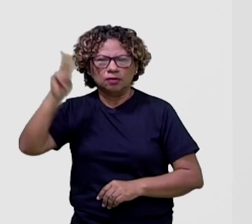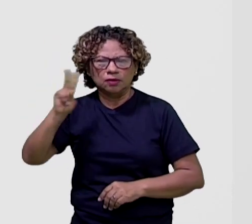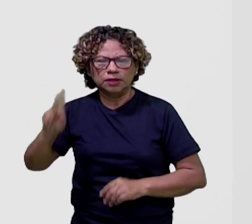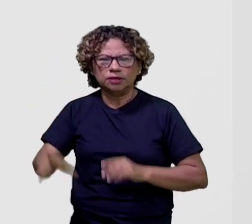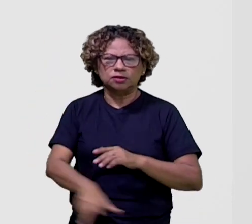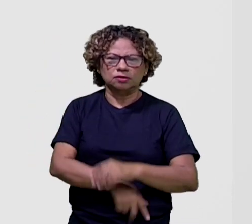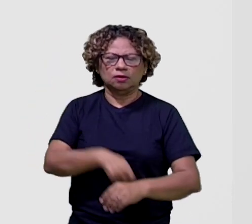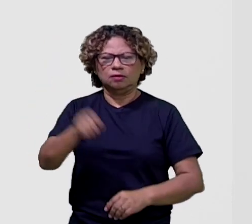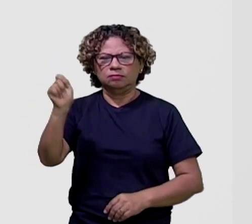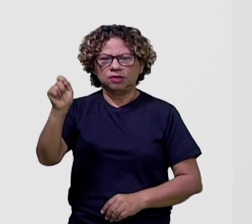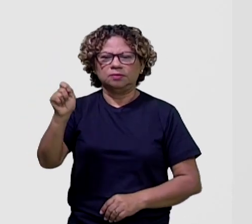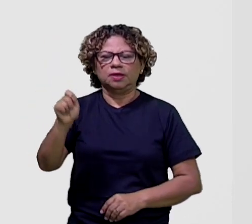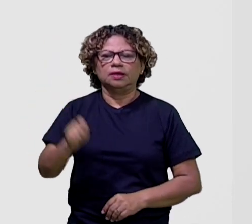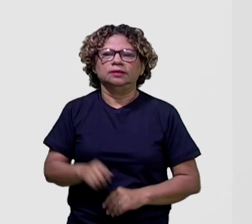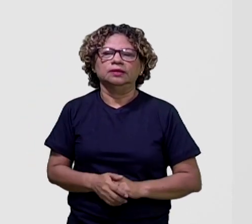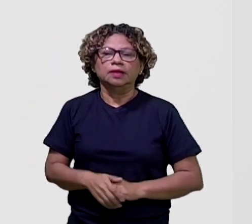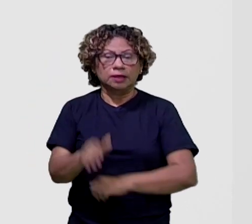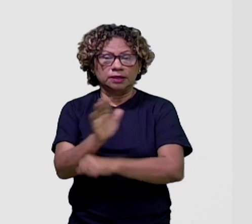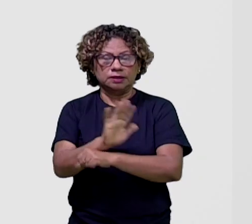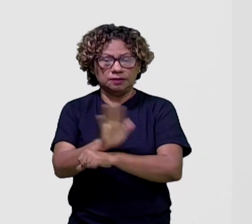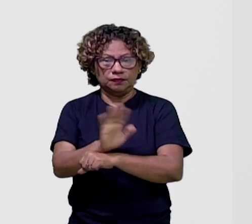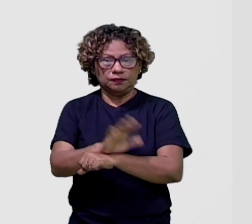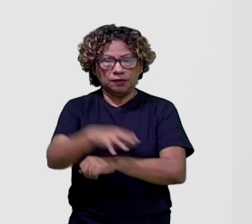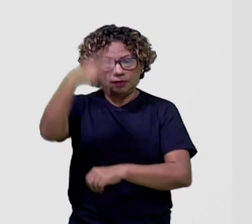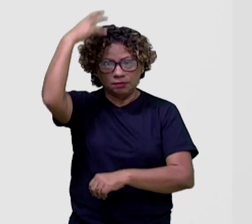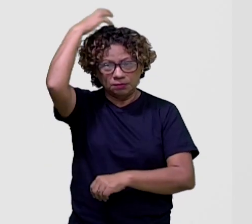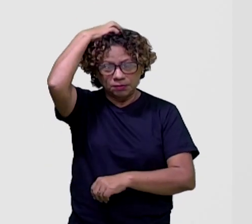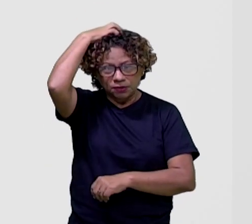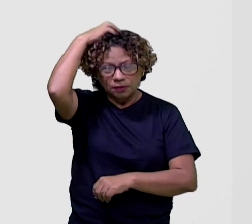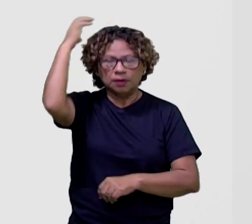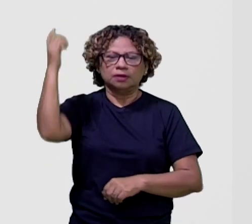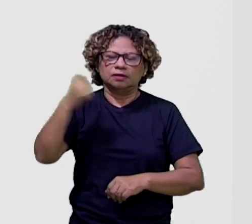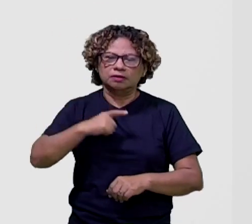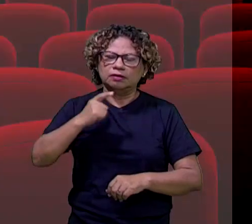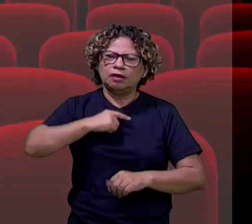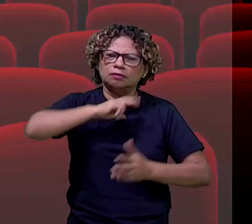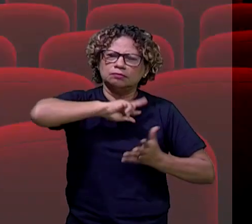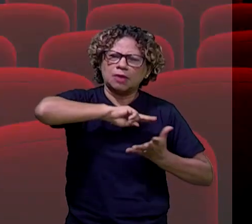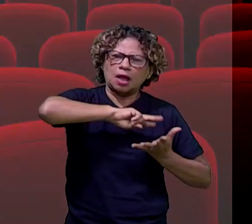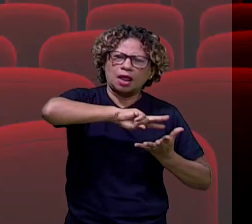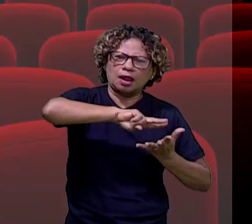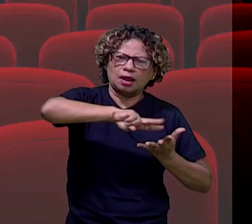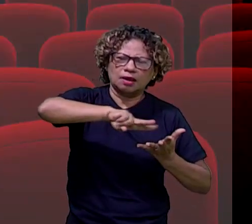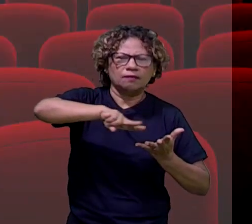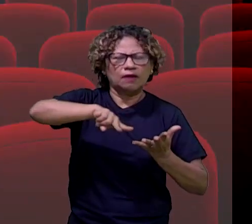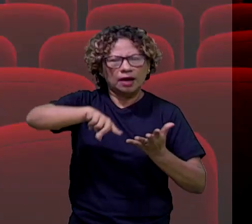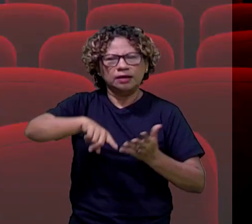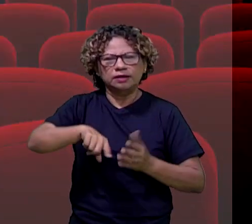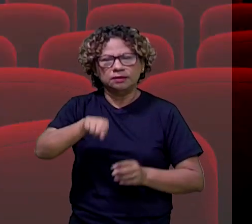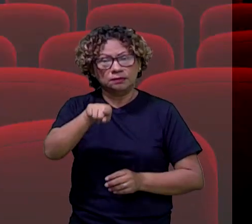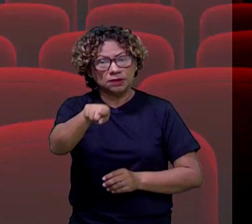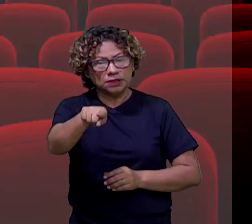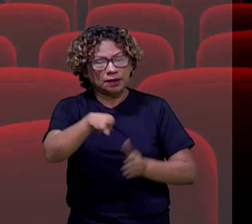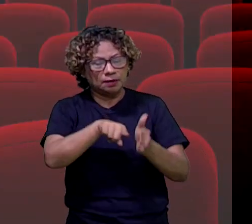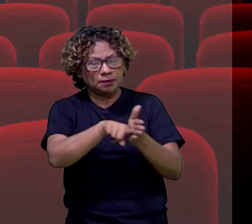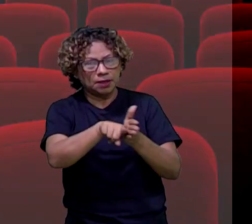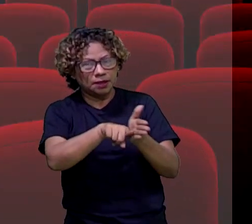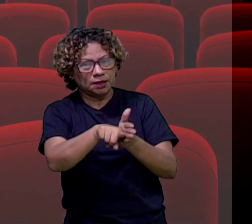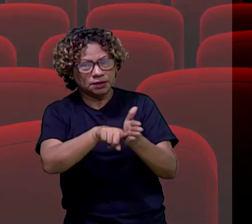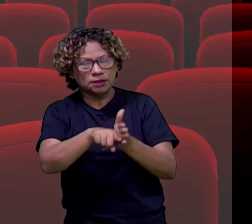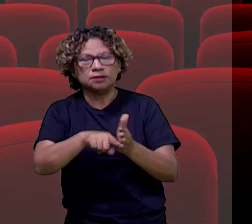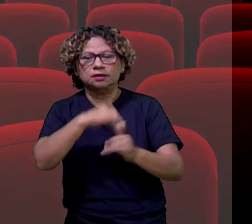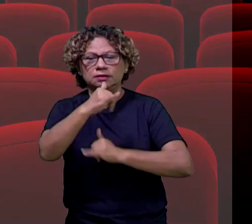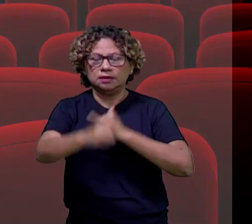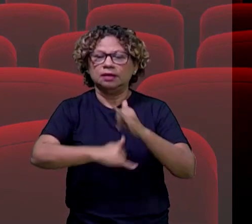Excalibur. Esse filme do Rei Artu, né? Ele tem várias produções. Se você pesquisar aí na internet, você vai ver que existem